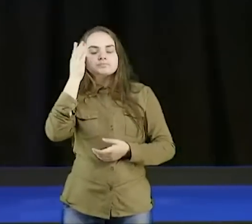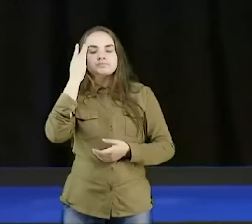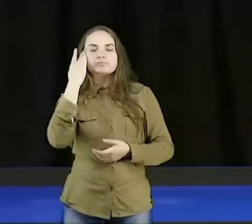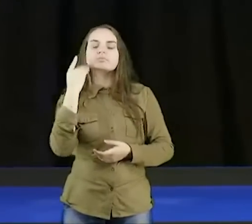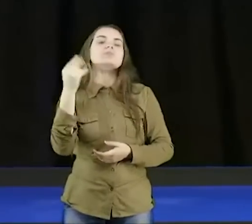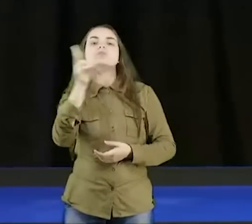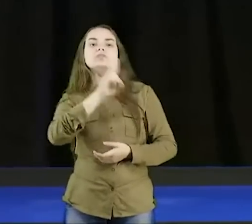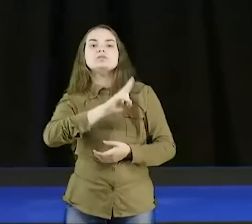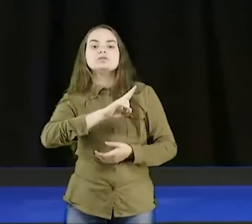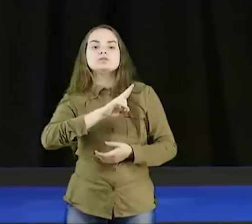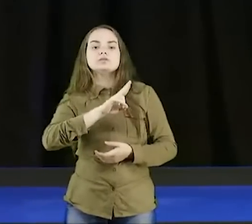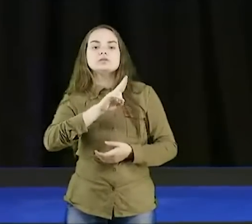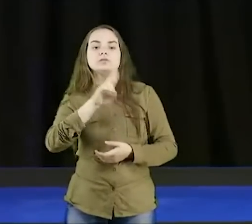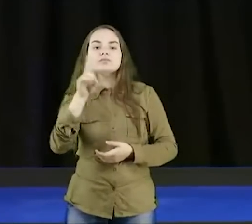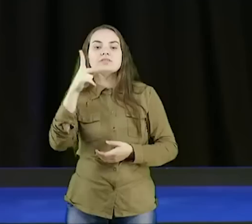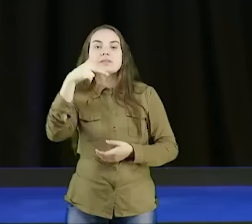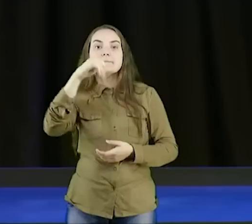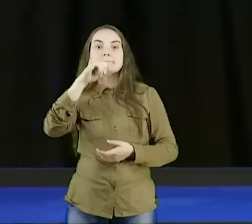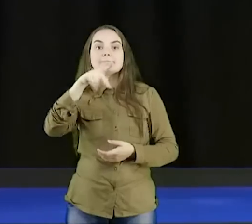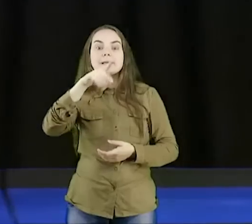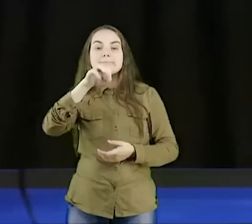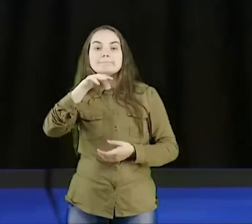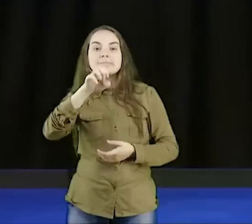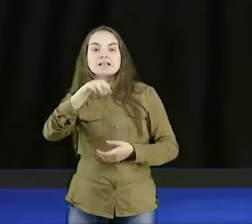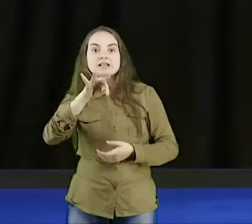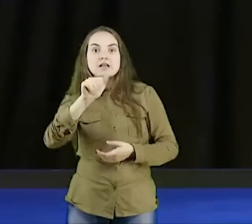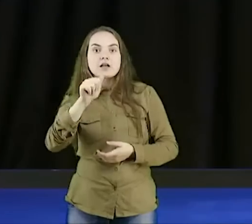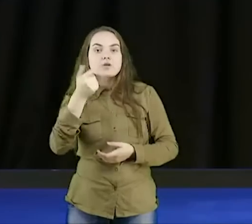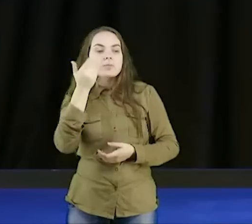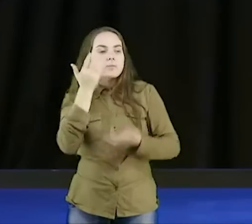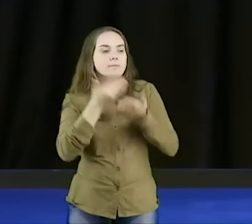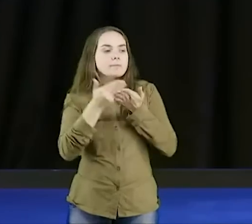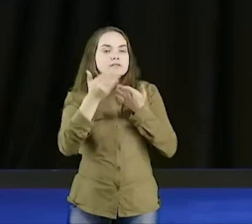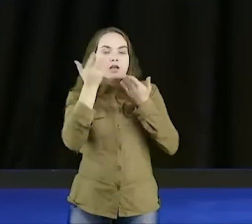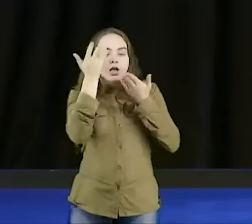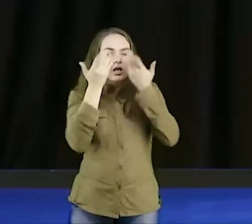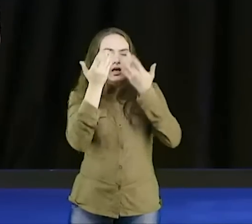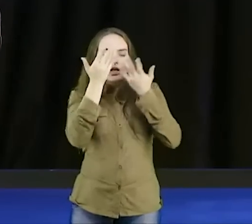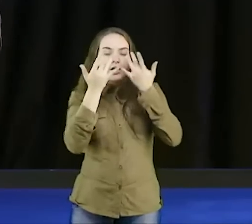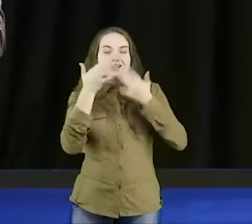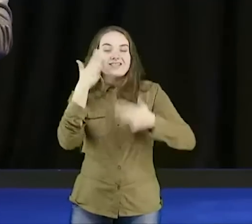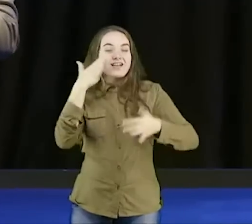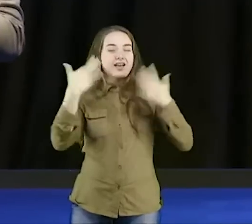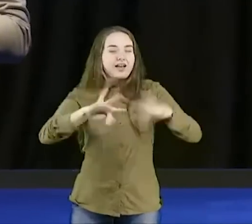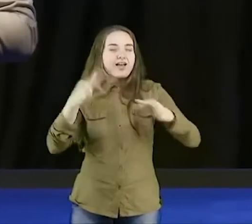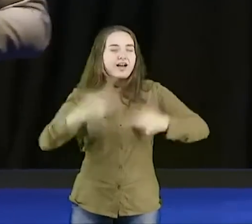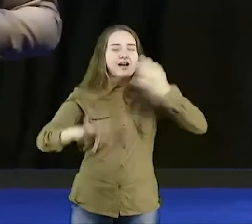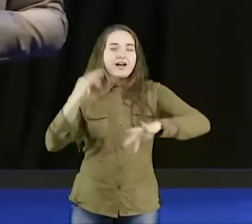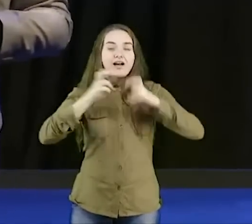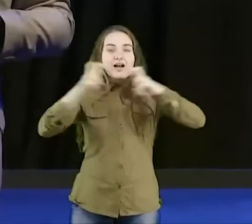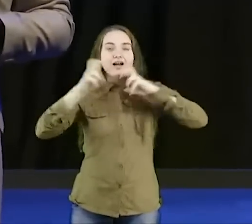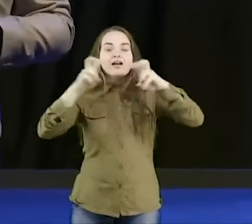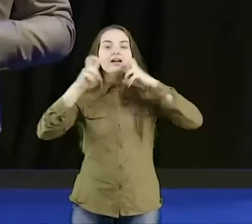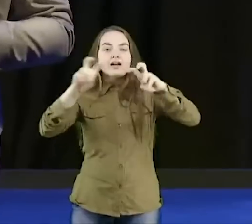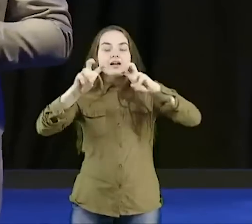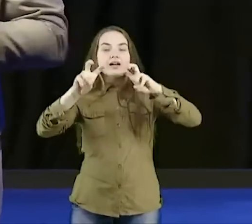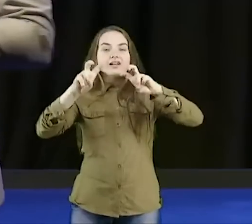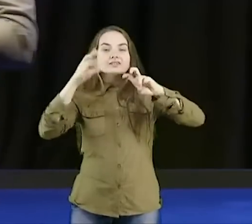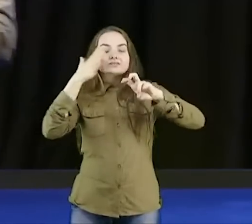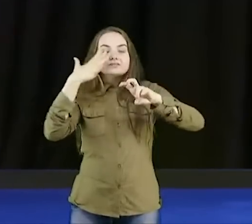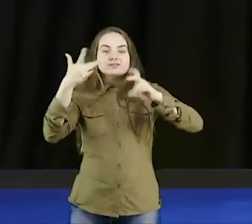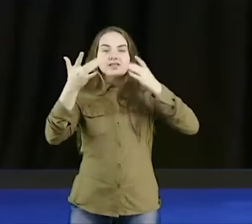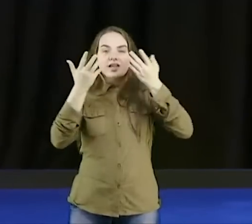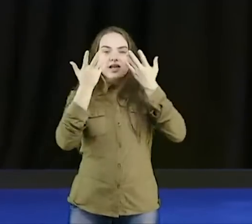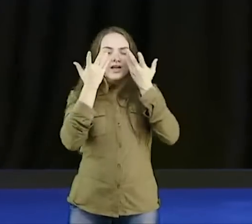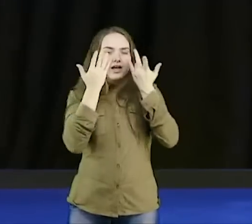o demônio da pimenta, o olho da pessoa arde, mas arde, e ela começa a gritar, gritar, gritar, de ardência